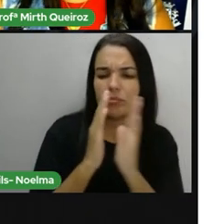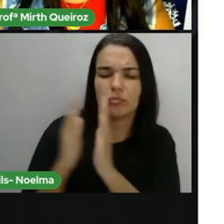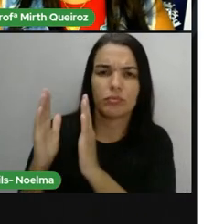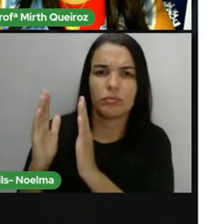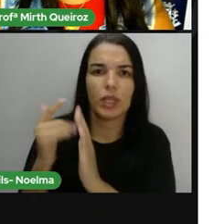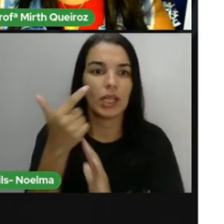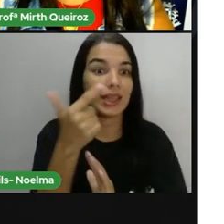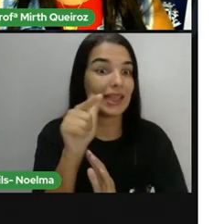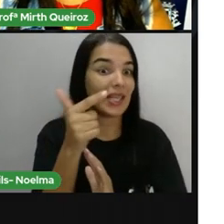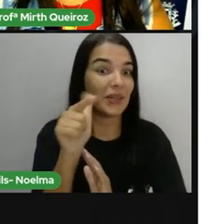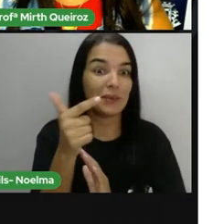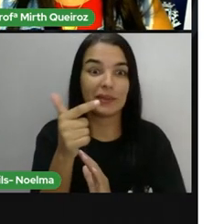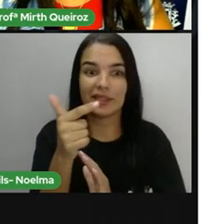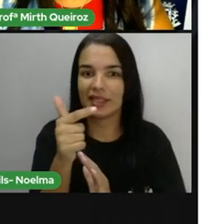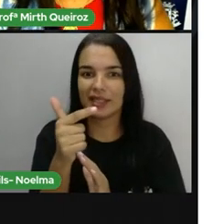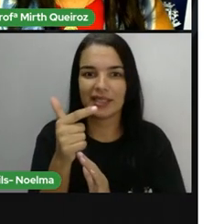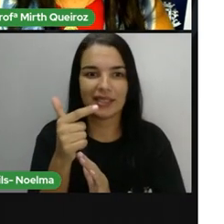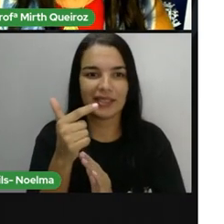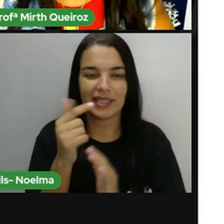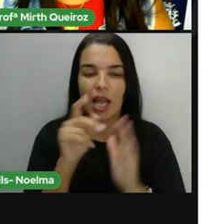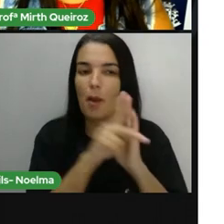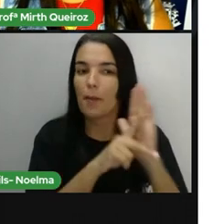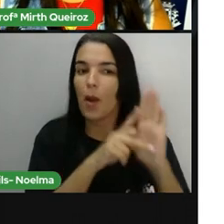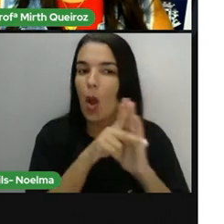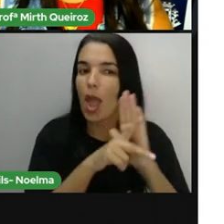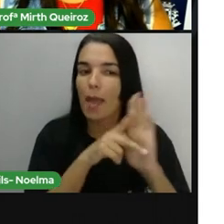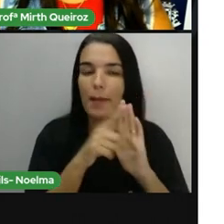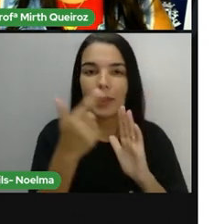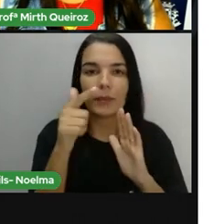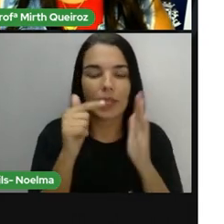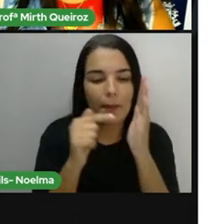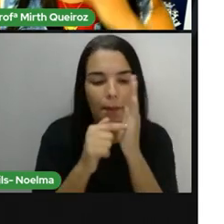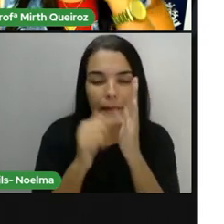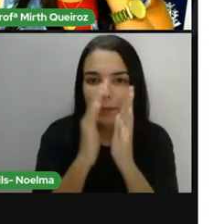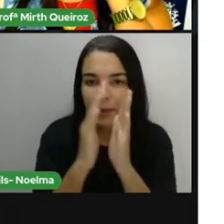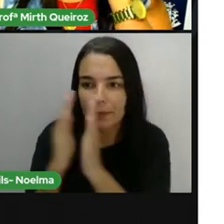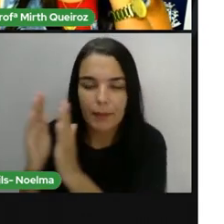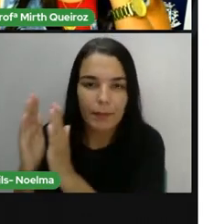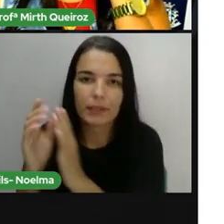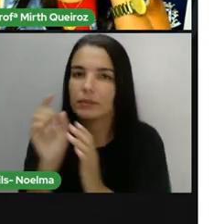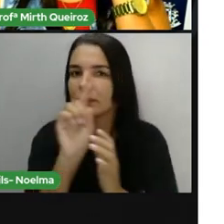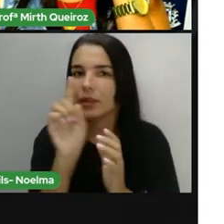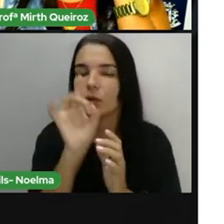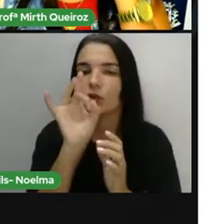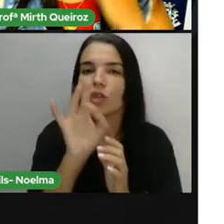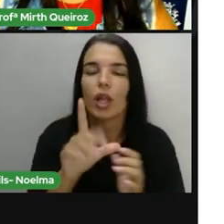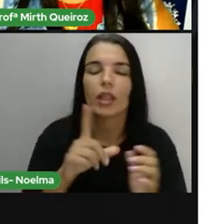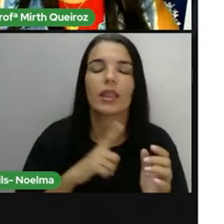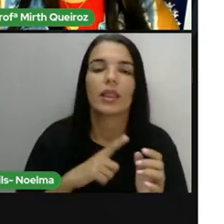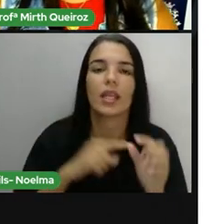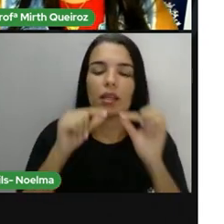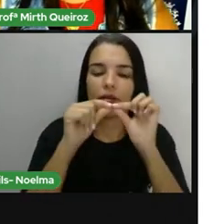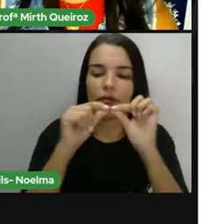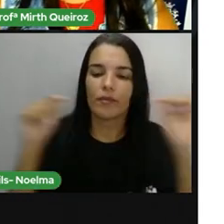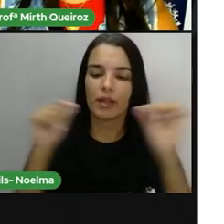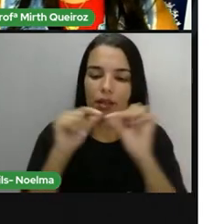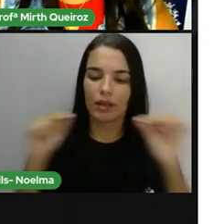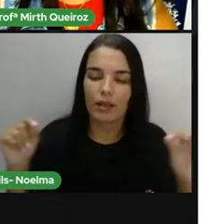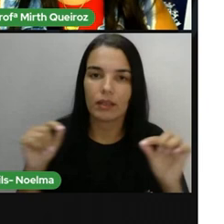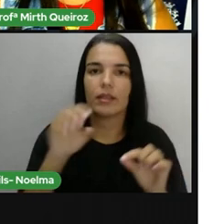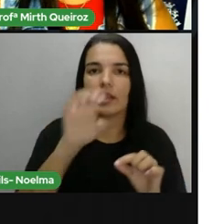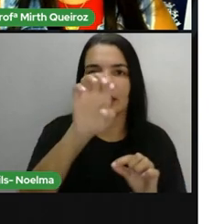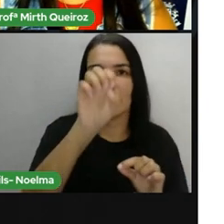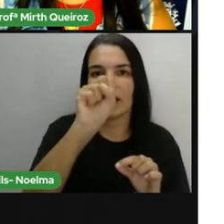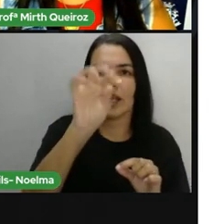Não. Poemas não possuem parágrafos, certo? Poemas eles podem possuir, no caso aí, a